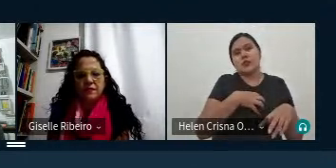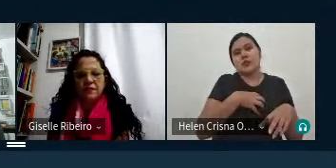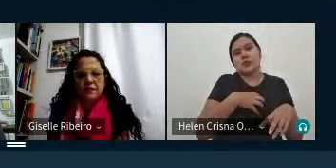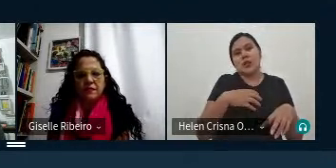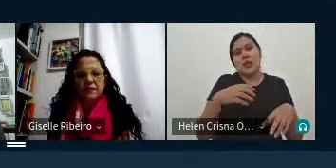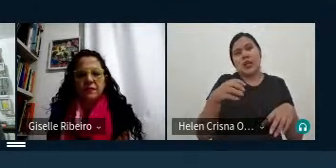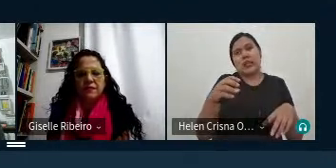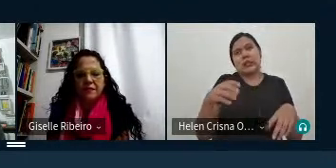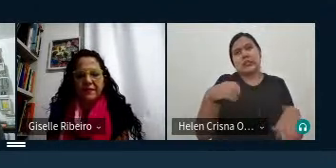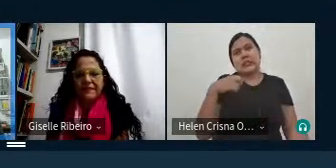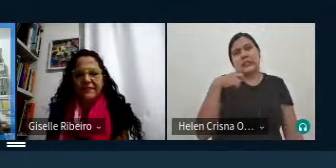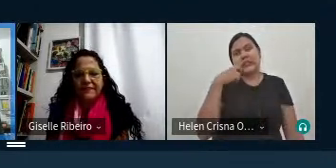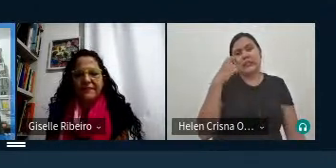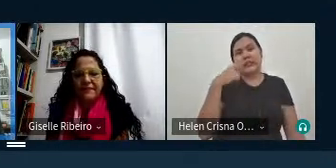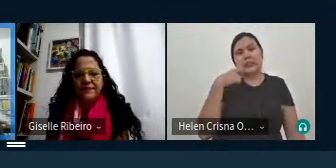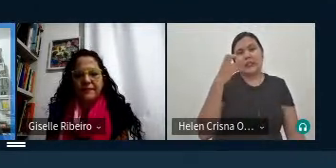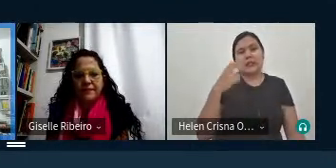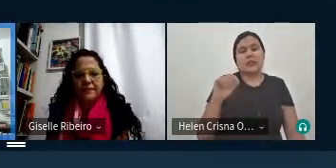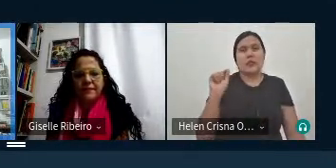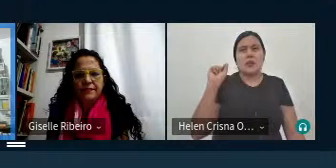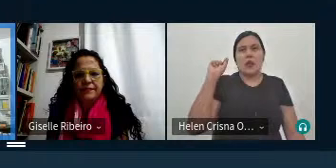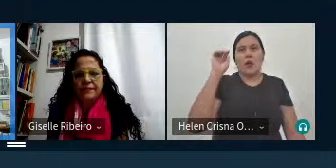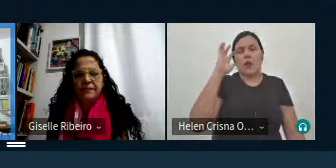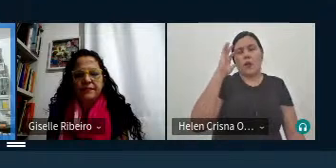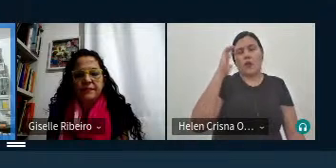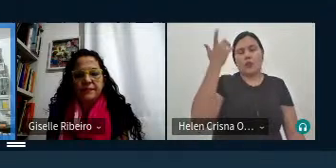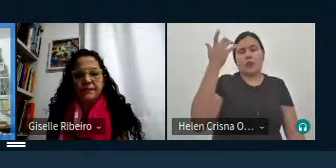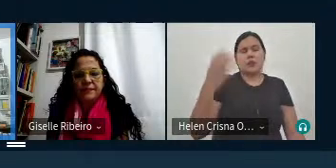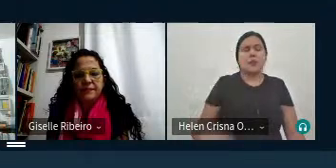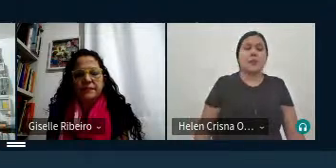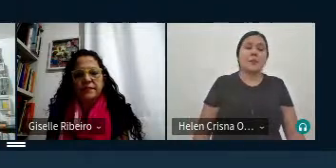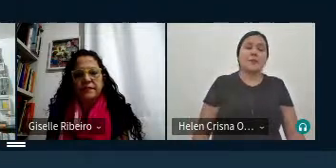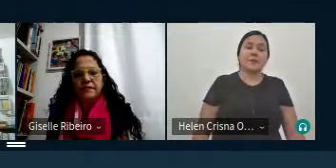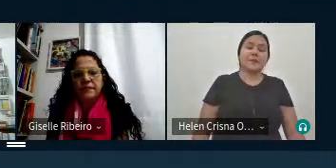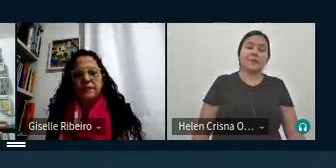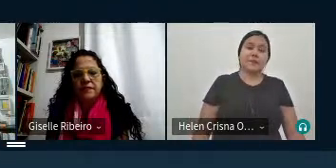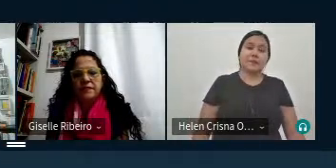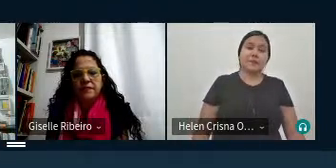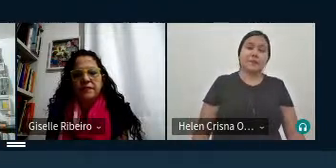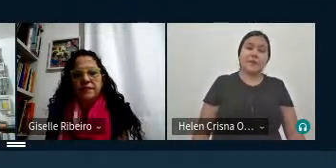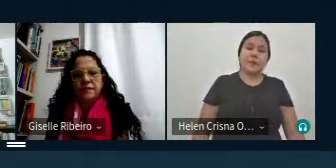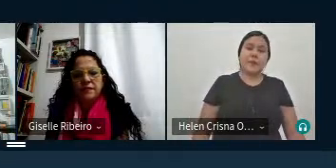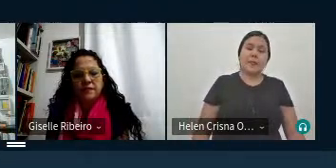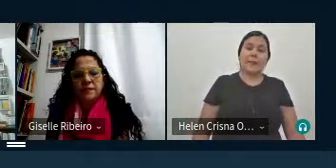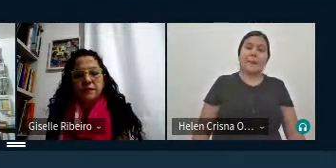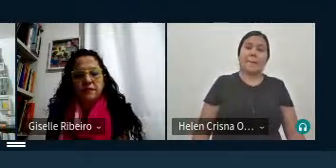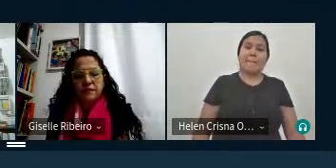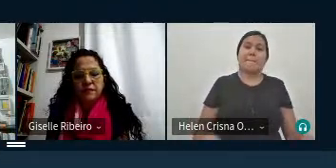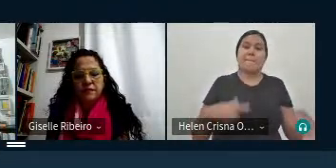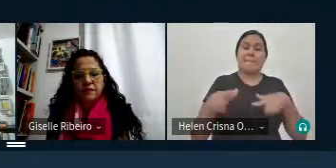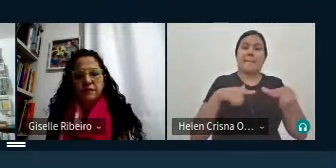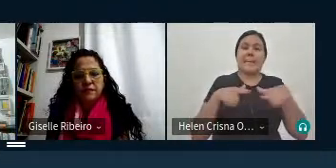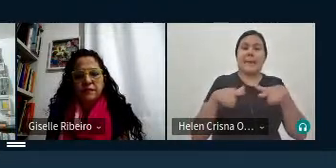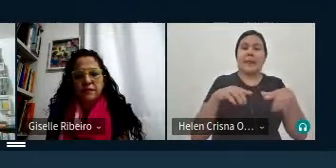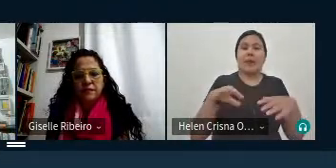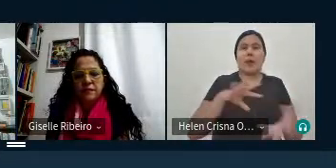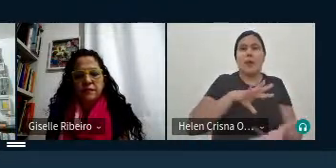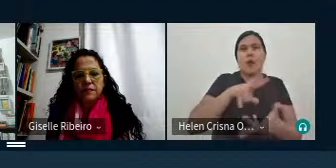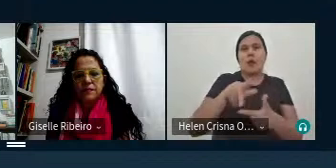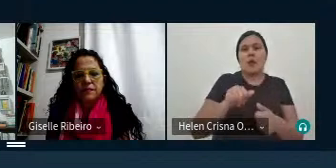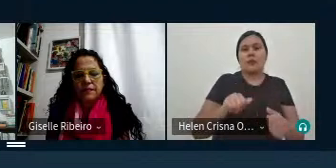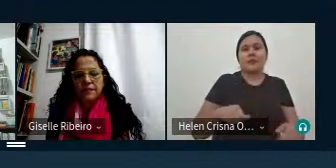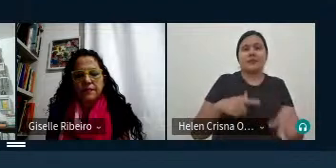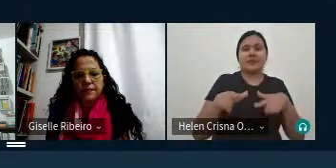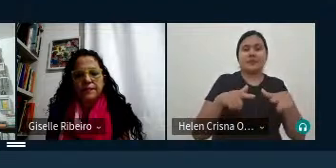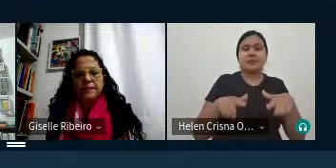tímida mesmo essa ocorrência né é algo assim que sempre como eu trabalho nesse universo é algo que eu